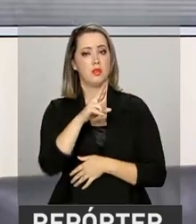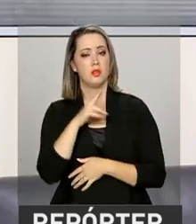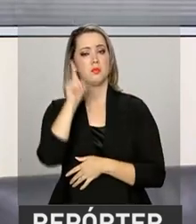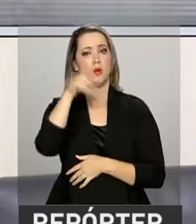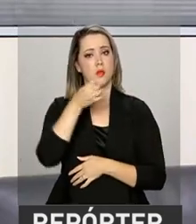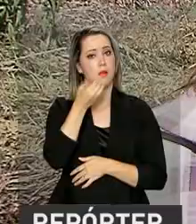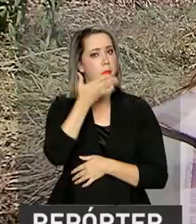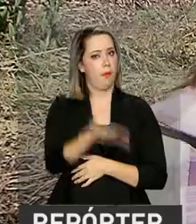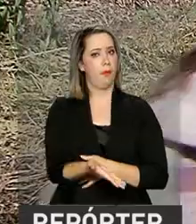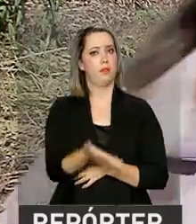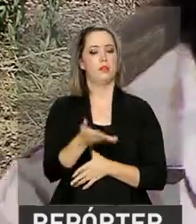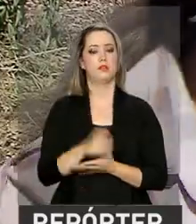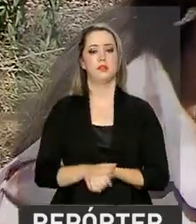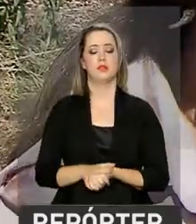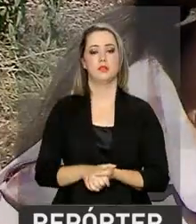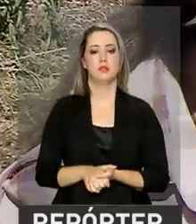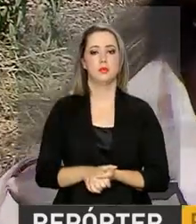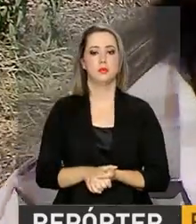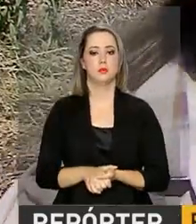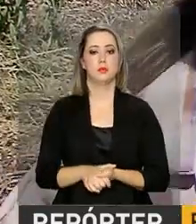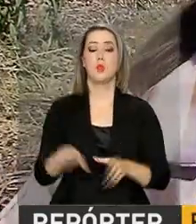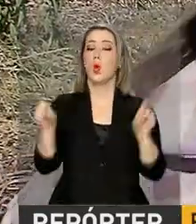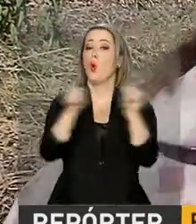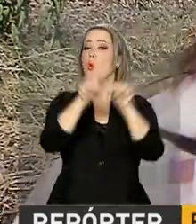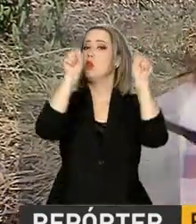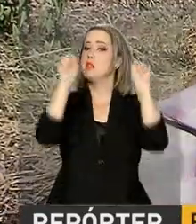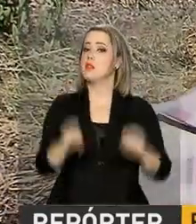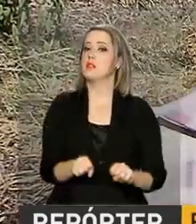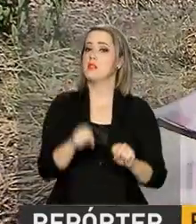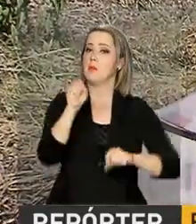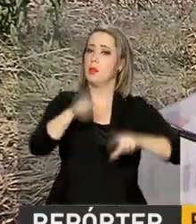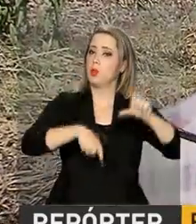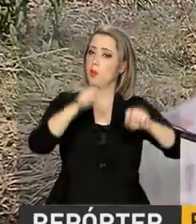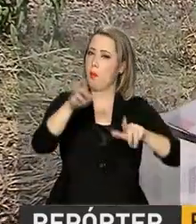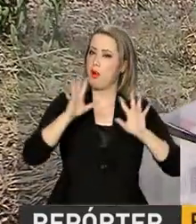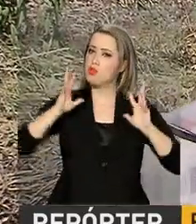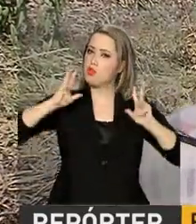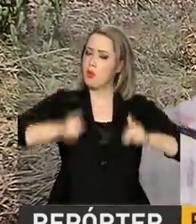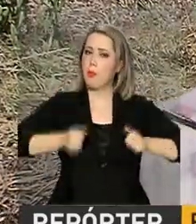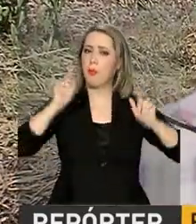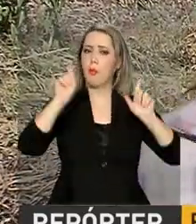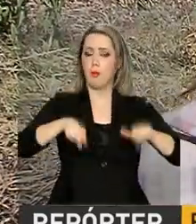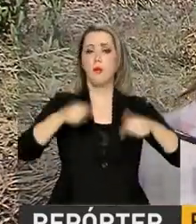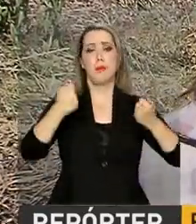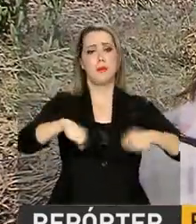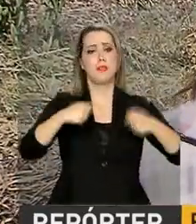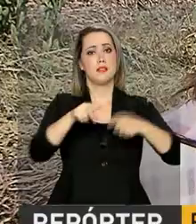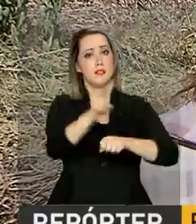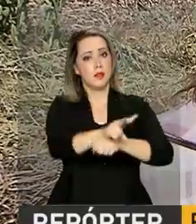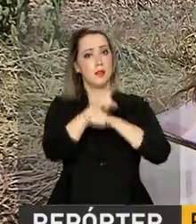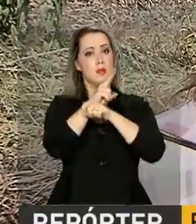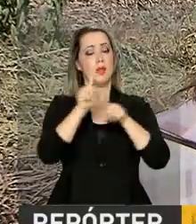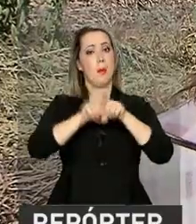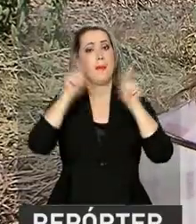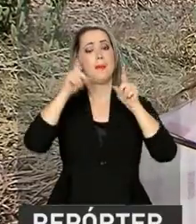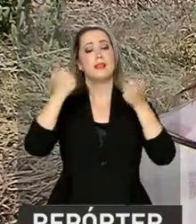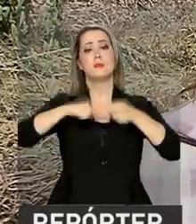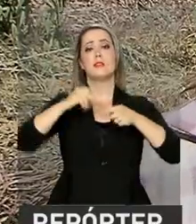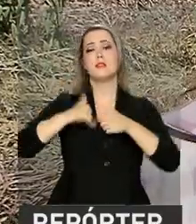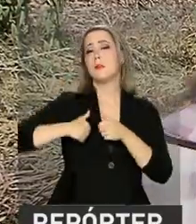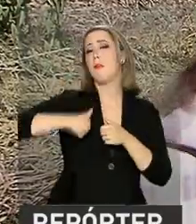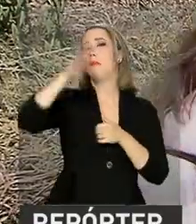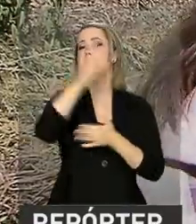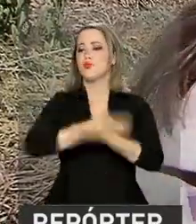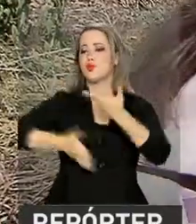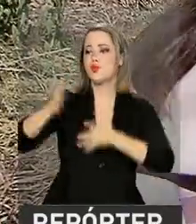objetivos. Os sistemas da agroecologia têm uma necessidade, sim, de capital, mas são mais intensivos em relações humanas e sociais.